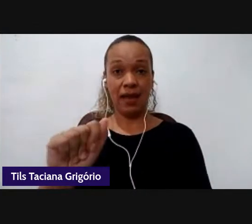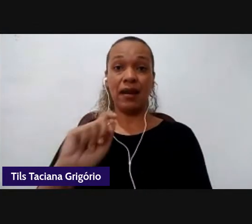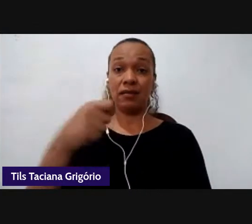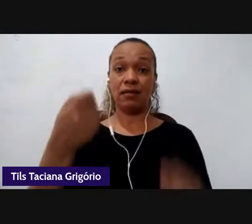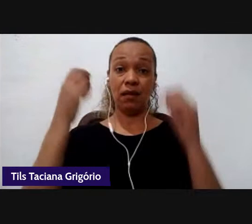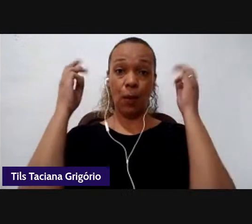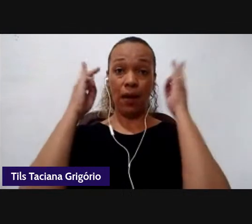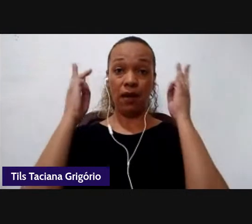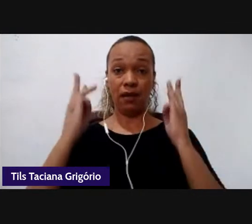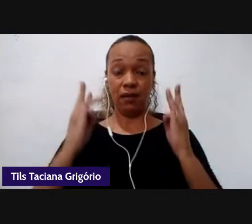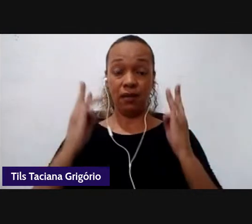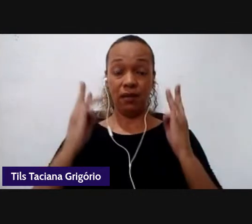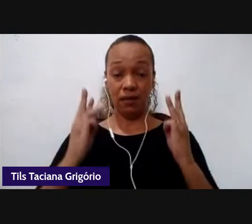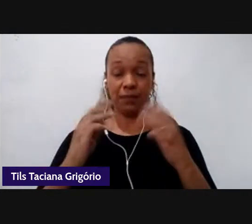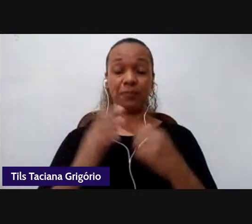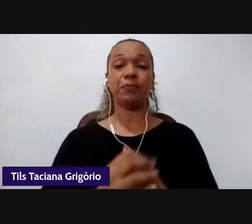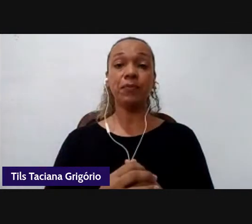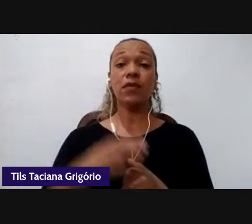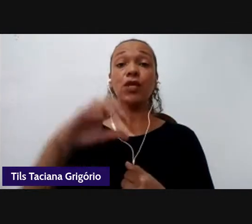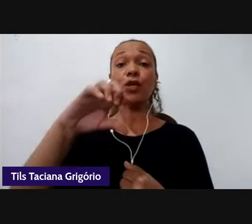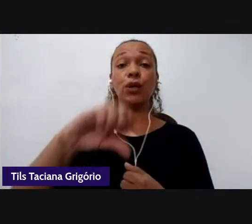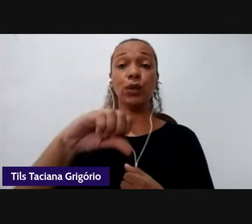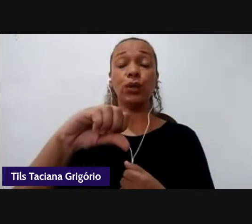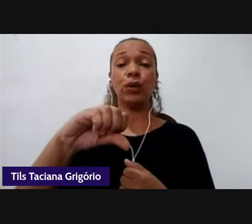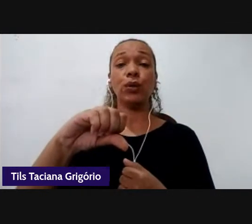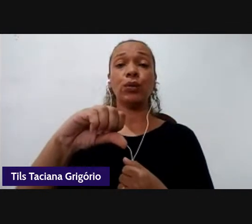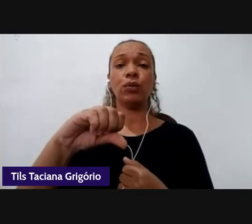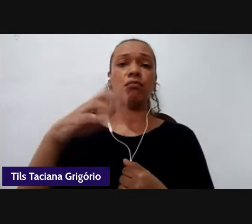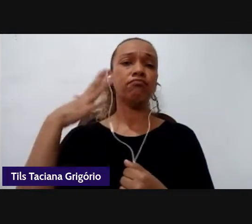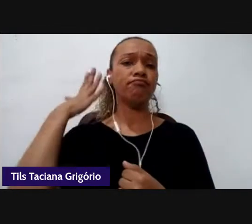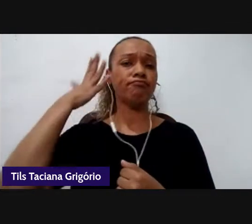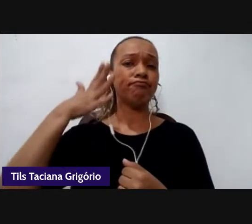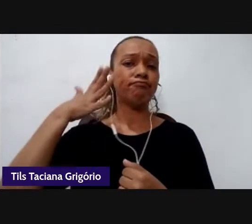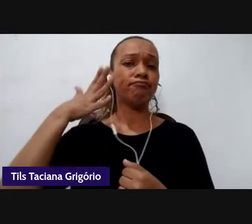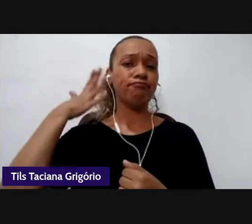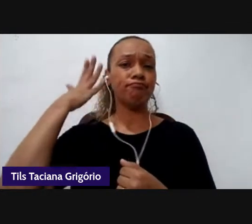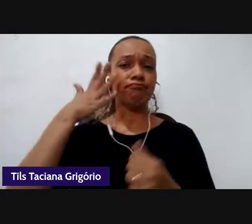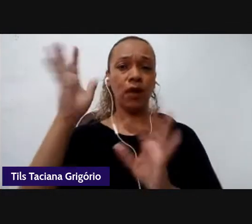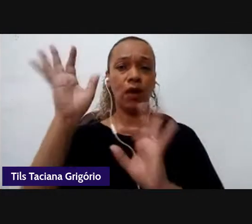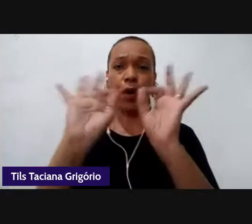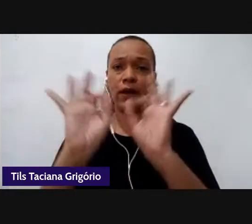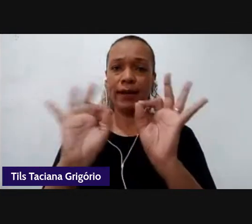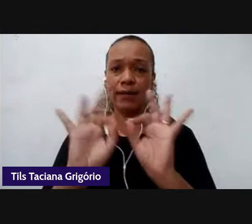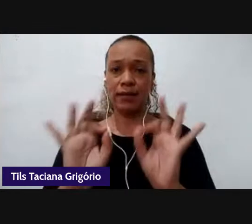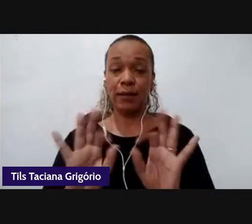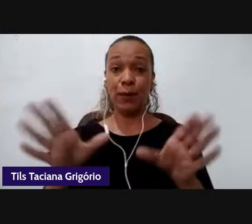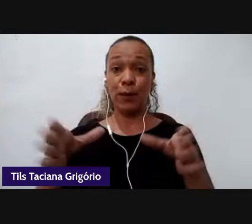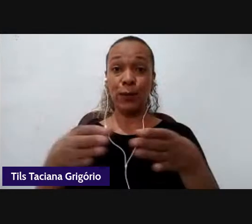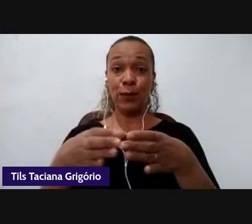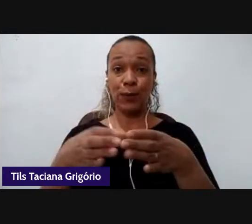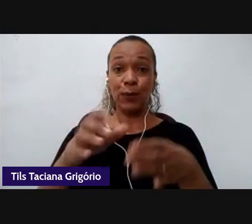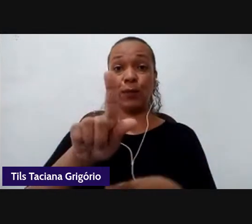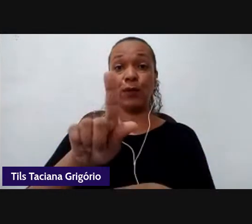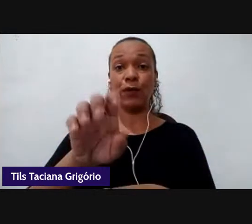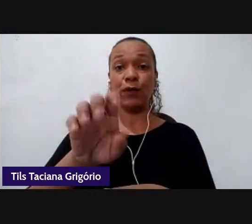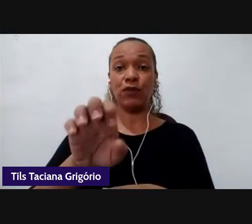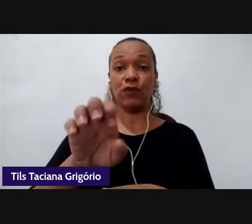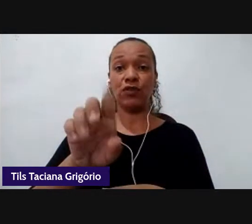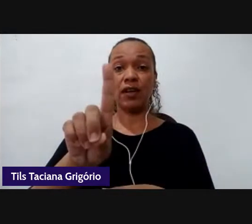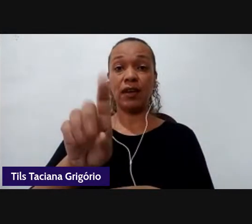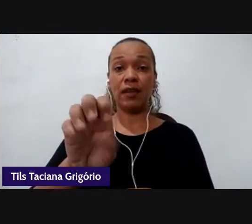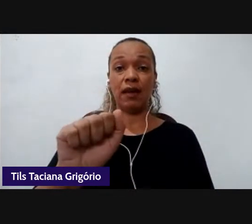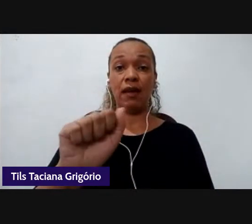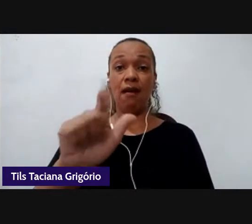O nono ciclo de palestras em linguística aplicada é organizado pelo grupo GEDEAL, o Grupo de Estudos,